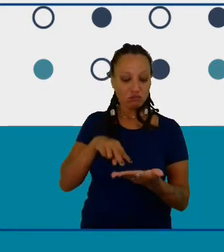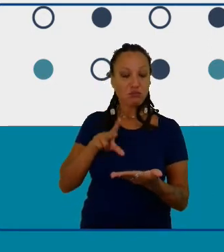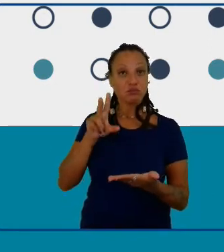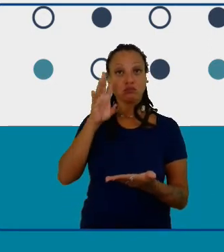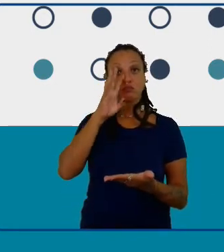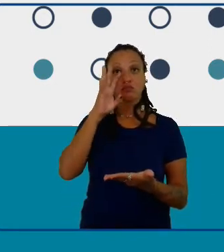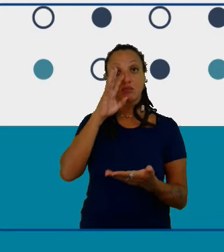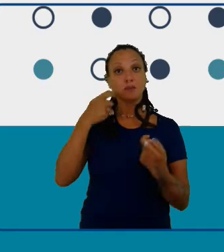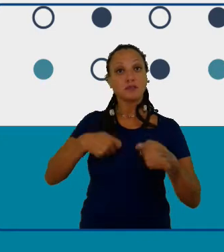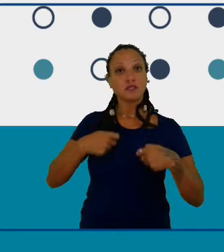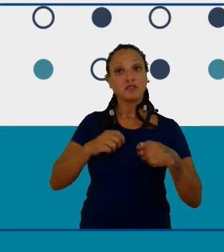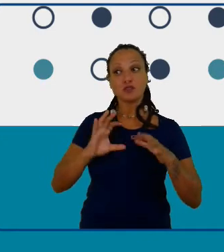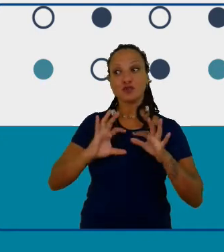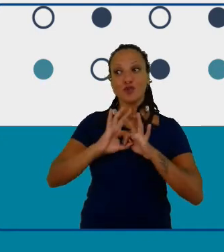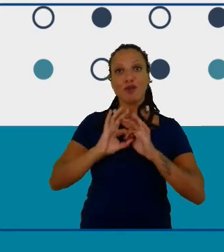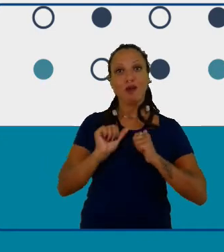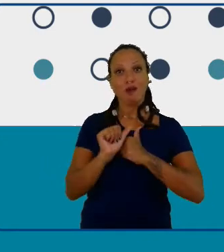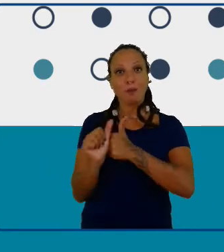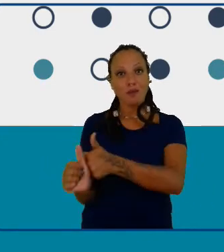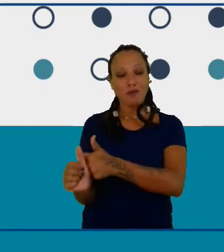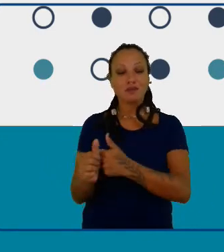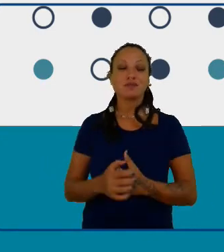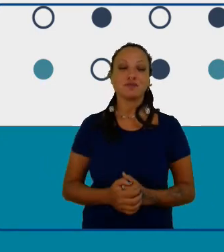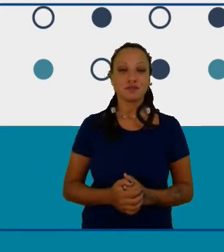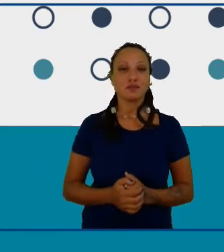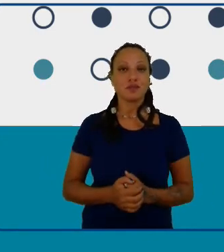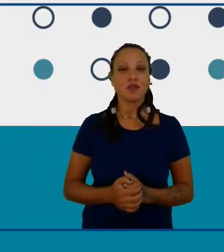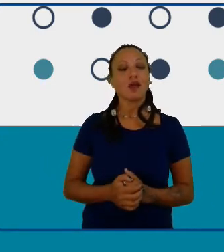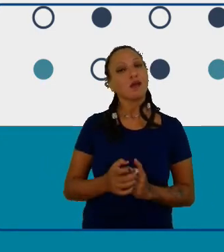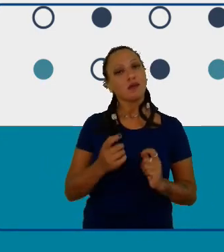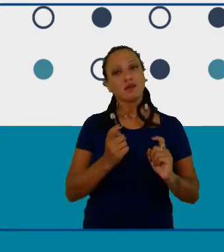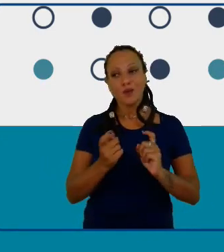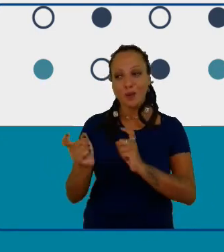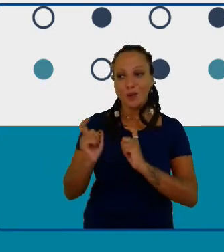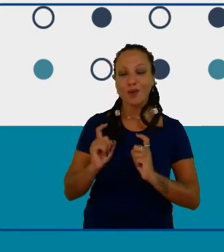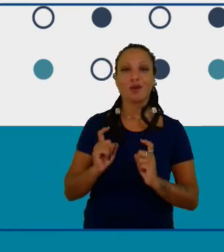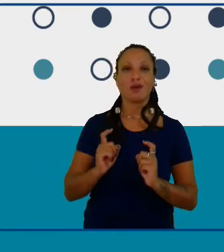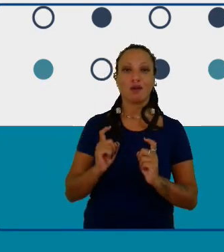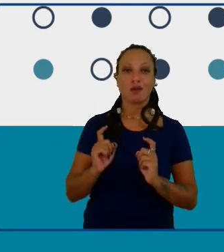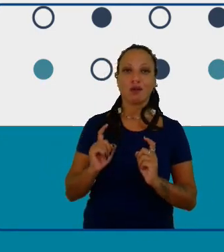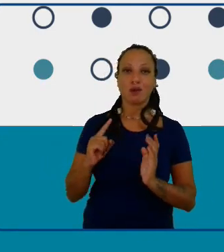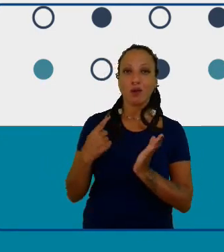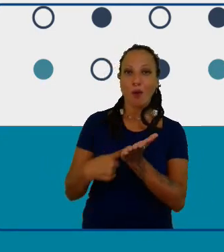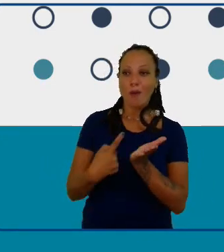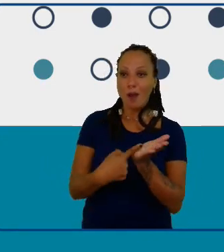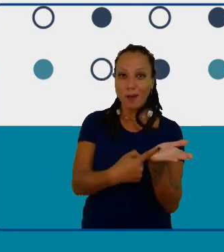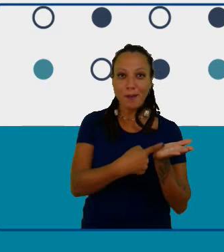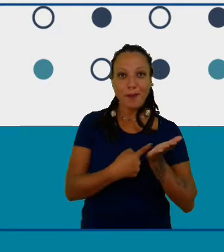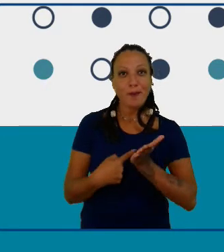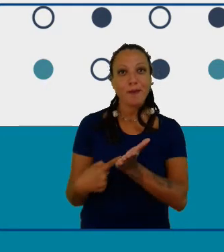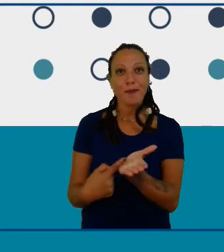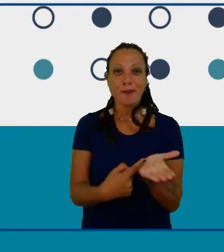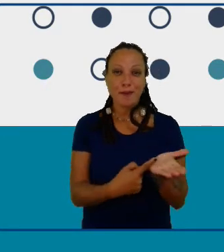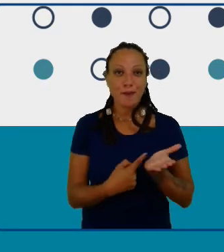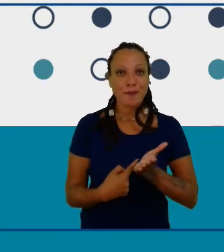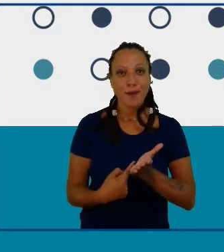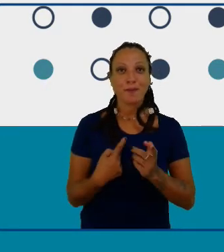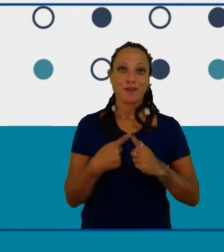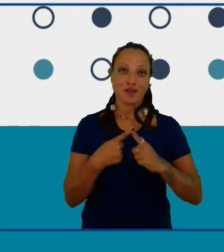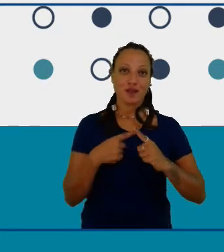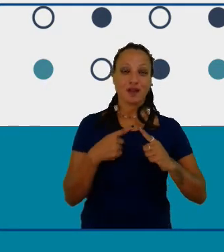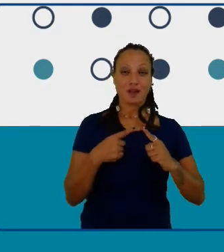momento e aí nós começamos a nos reunir no contraturno após as aulas